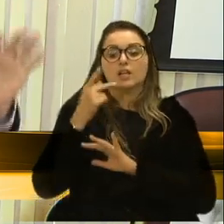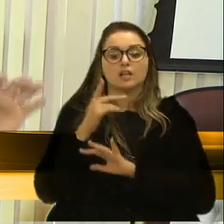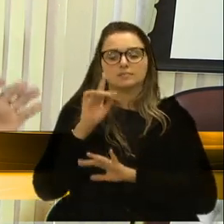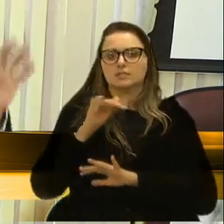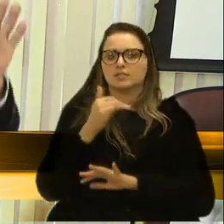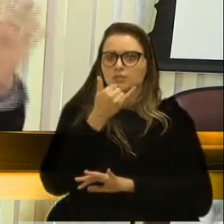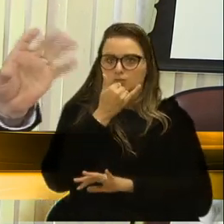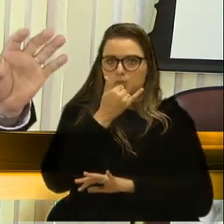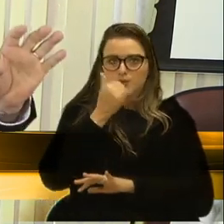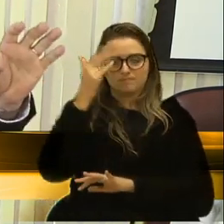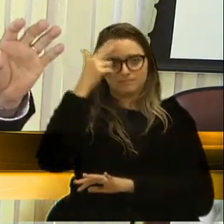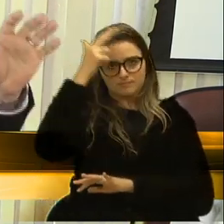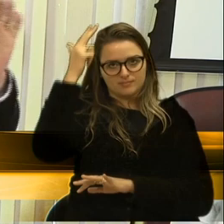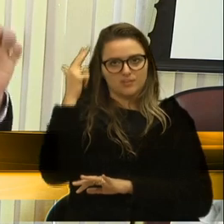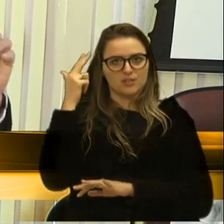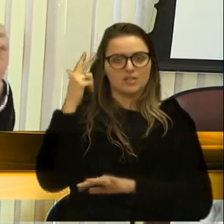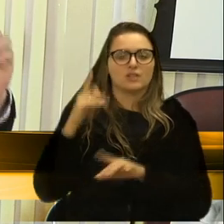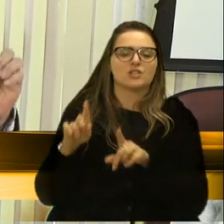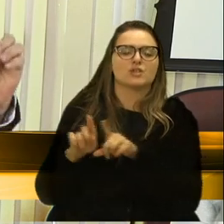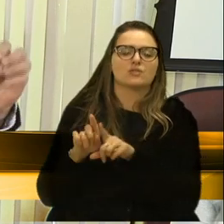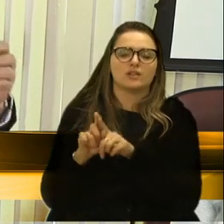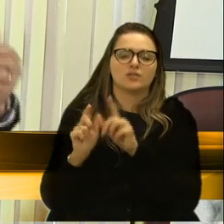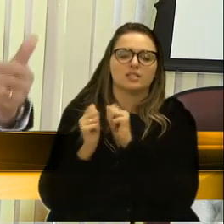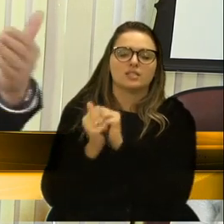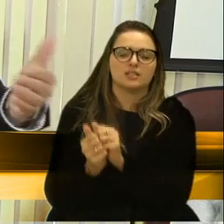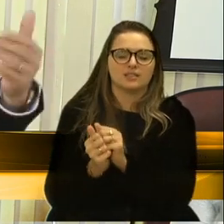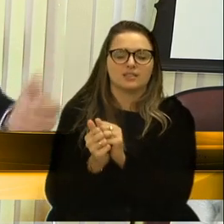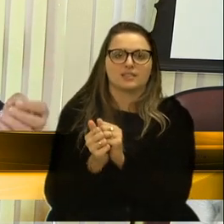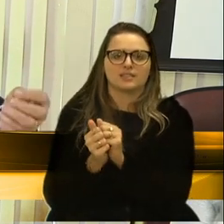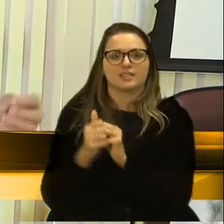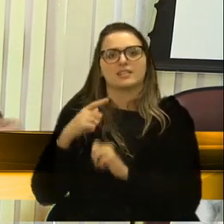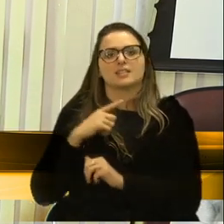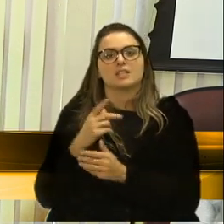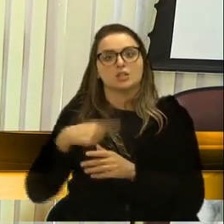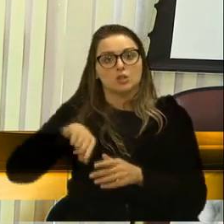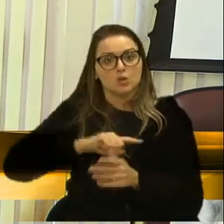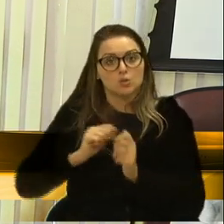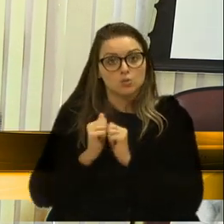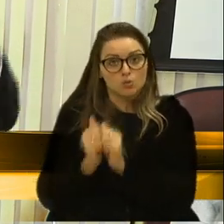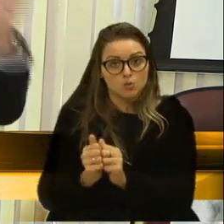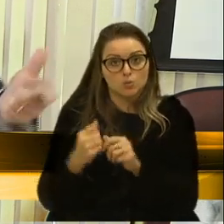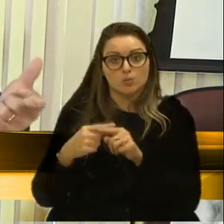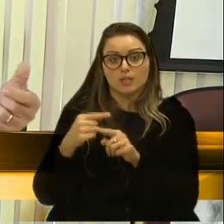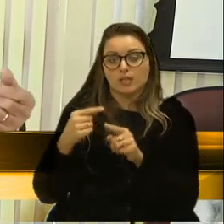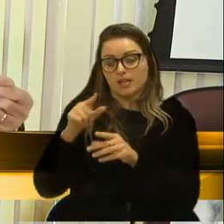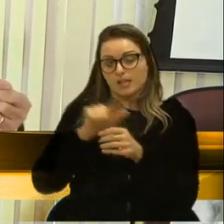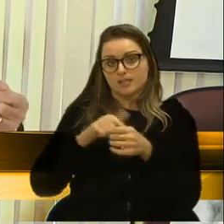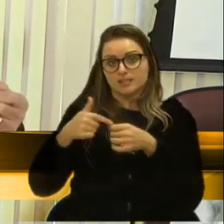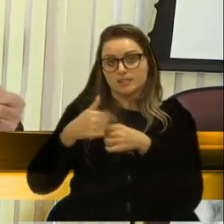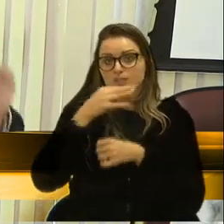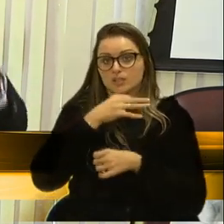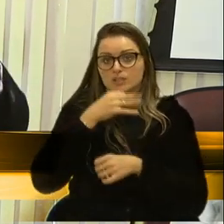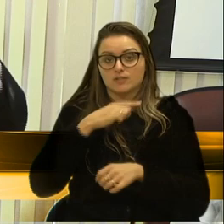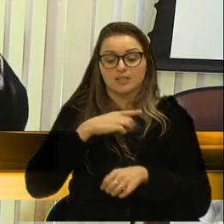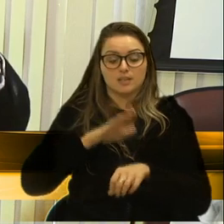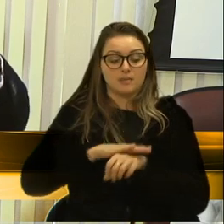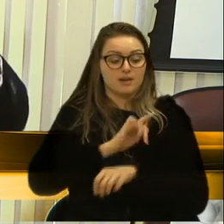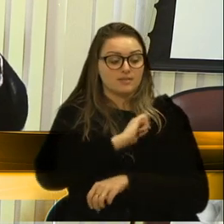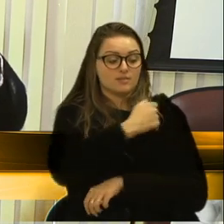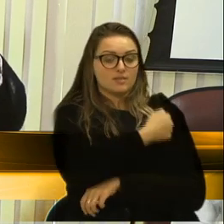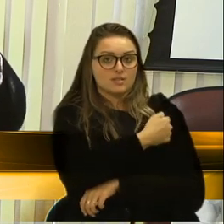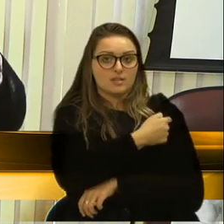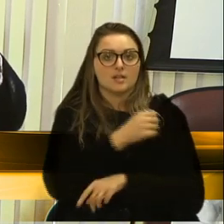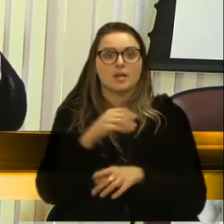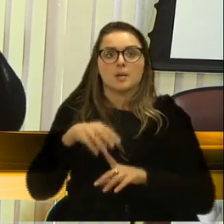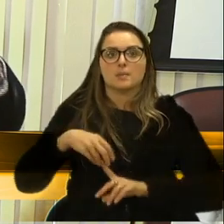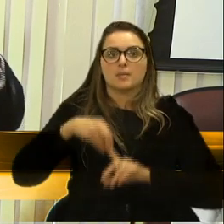vamos continuar dialogando para que a gente possa construir junto, sim. O município vai intensificar a fiscalização, principalmente nos